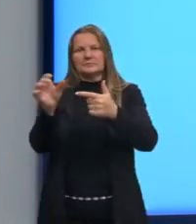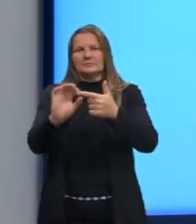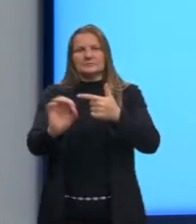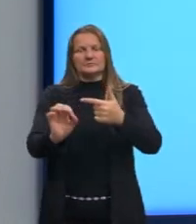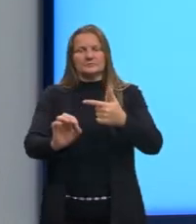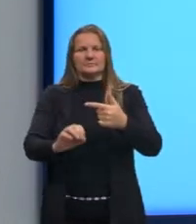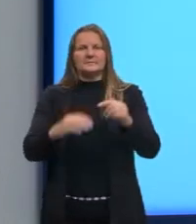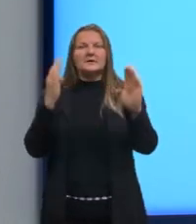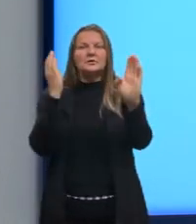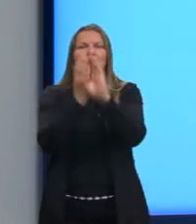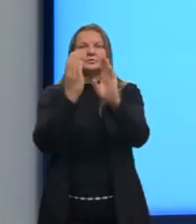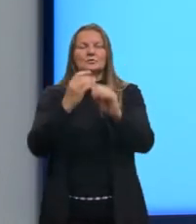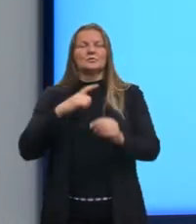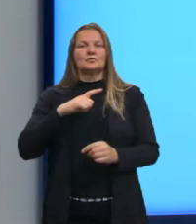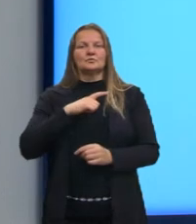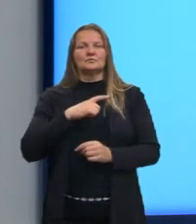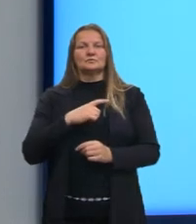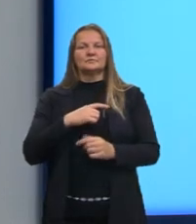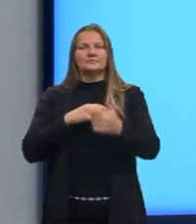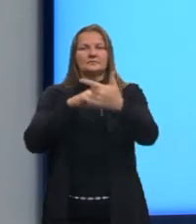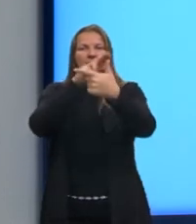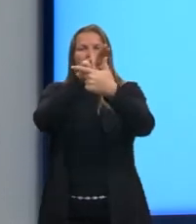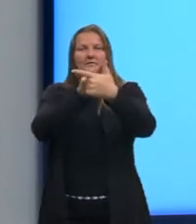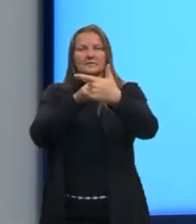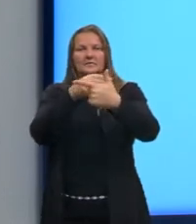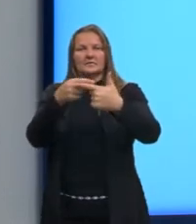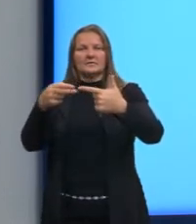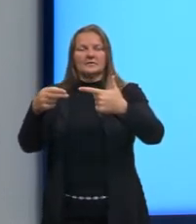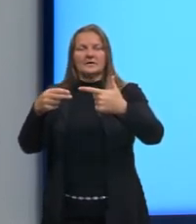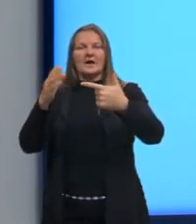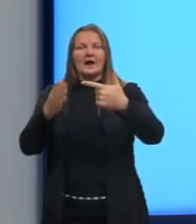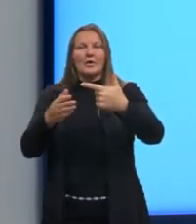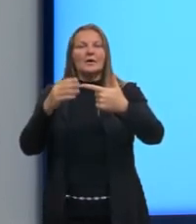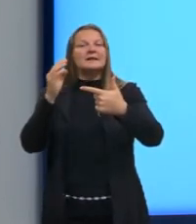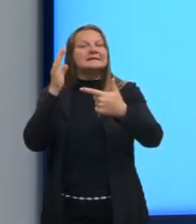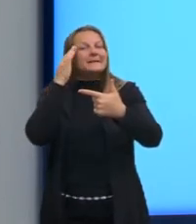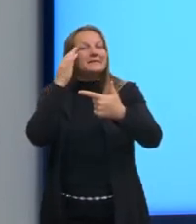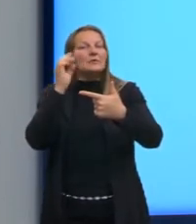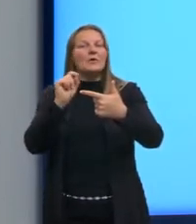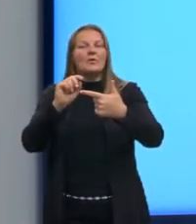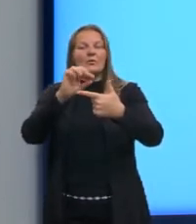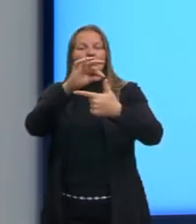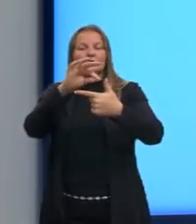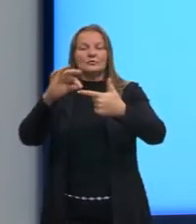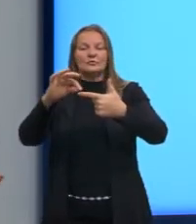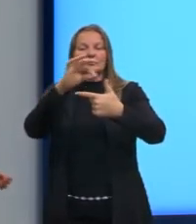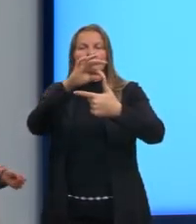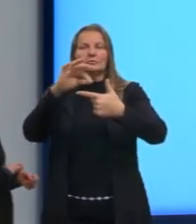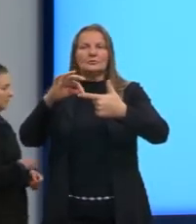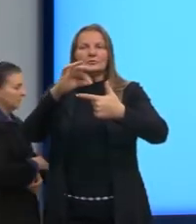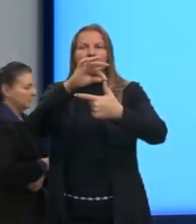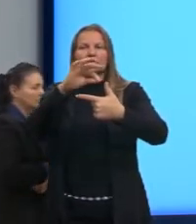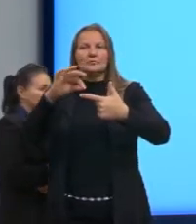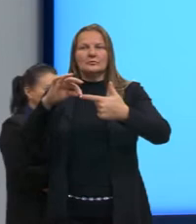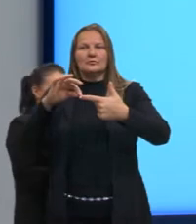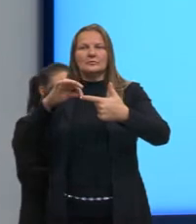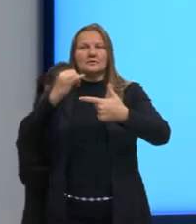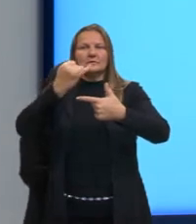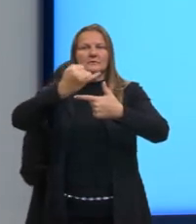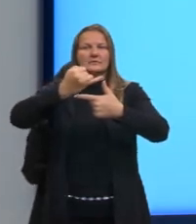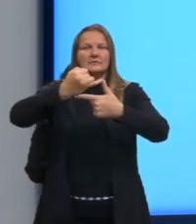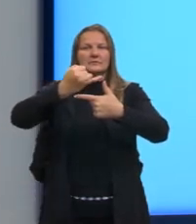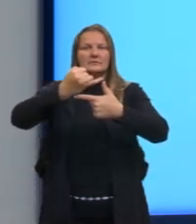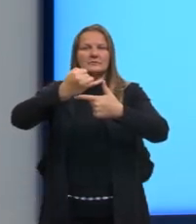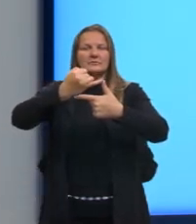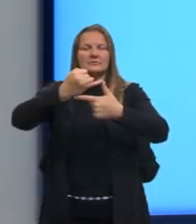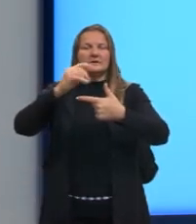Bom, descobrimos os nossos catetos, mas eu quero descobrir a distância. Seria a minha hipotenusa, né?